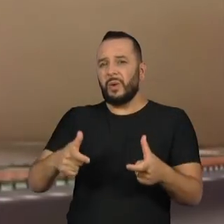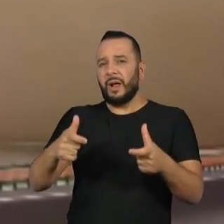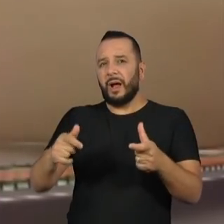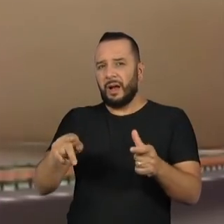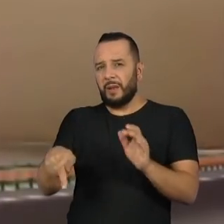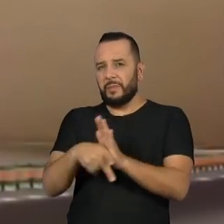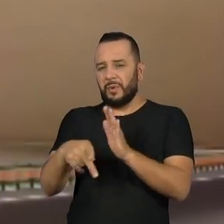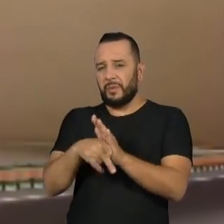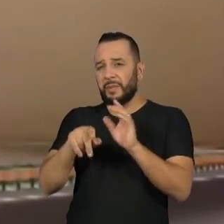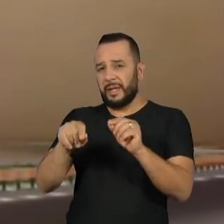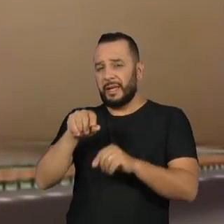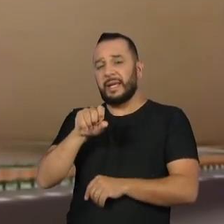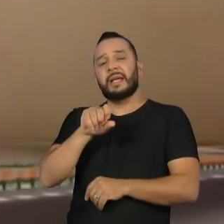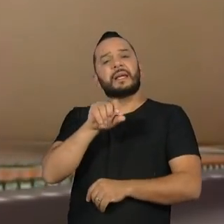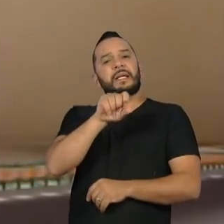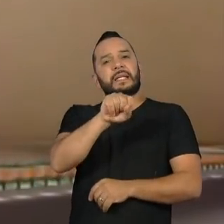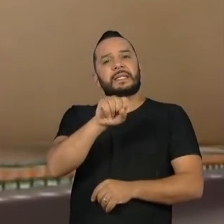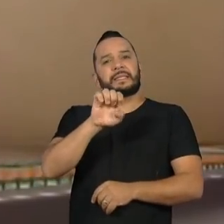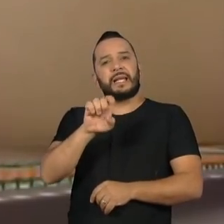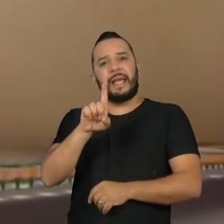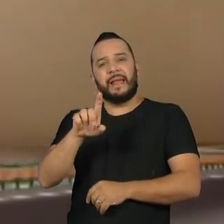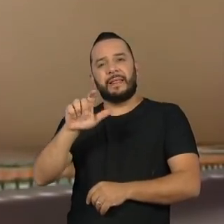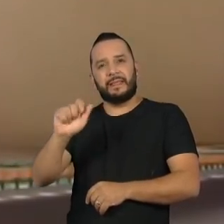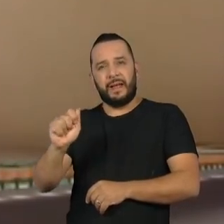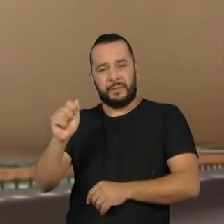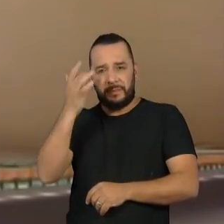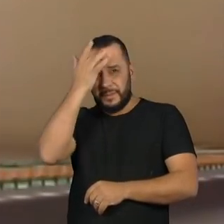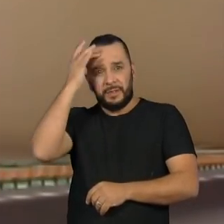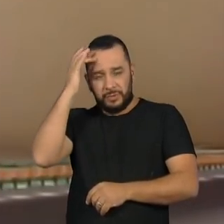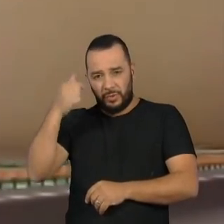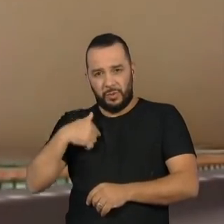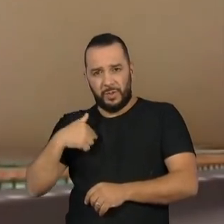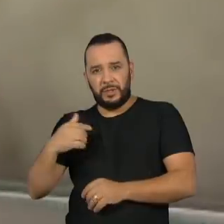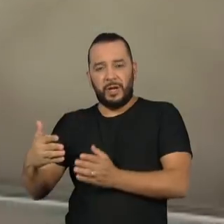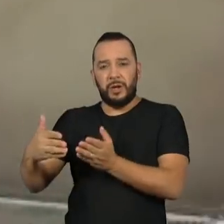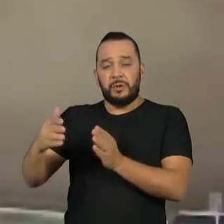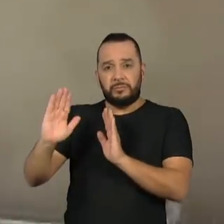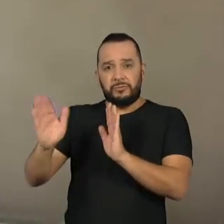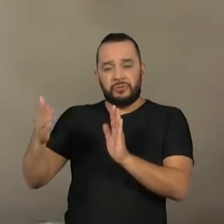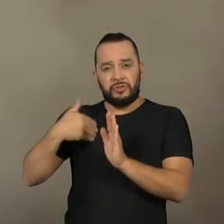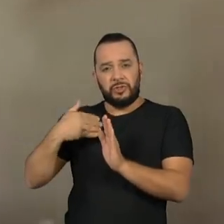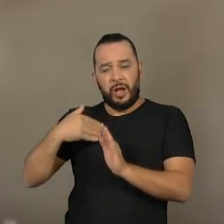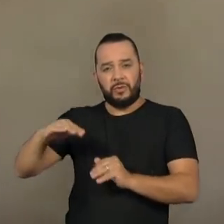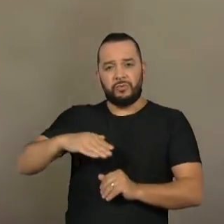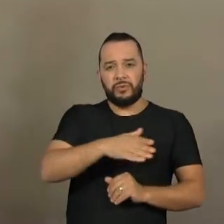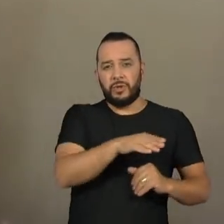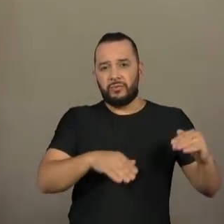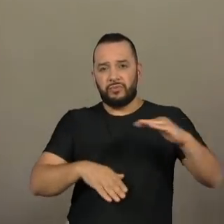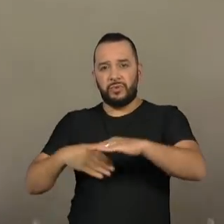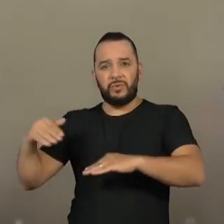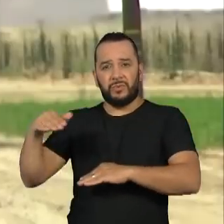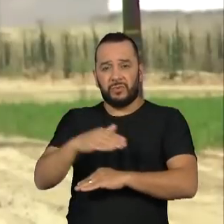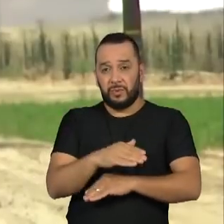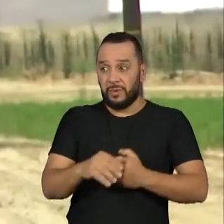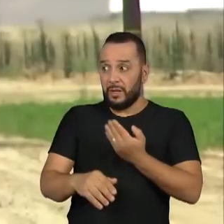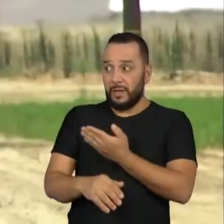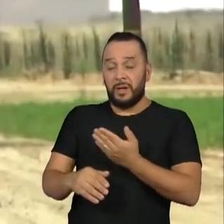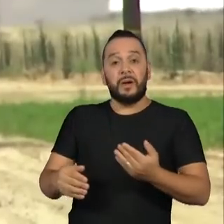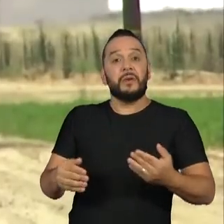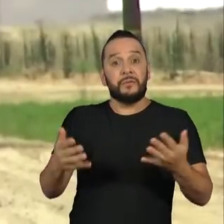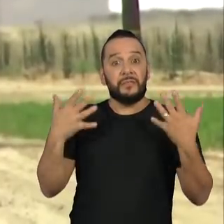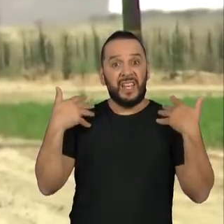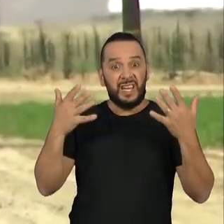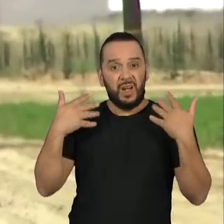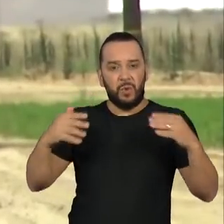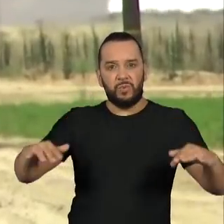O fenômeno é comum na primavera, mas raro no verão, como ocorre agora. Depois da onda